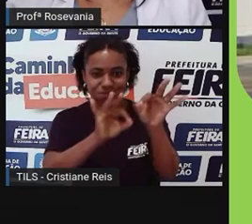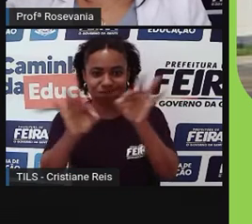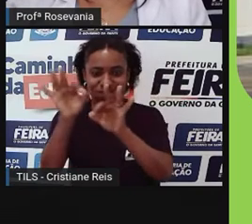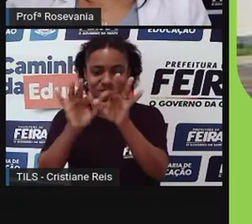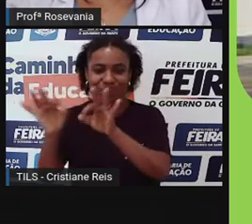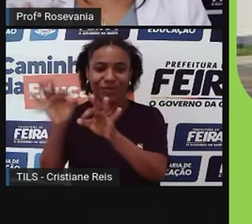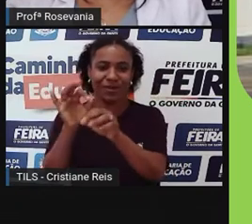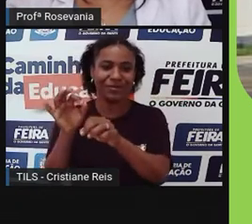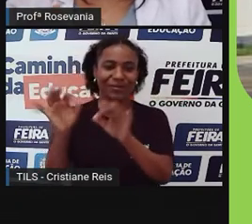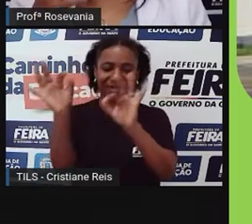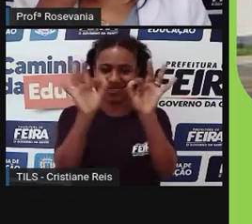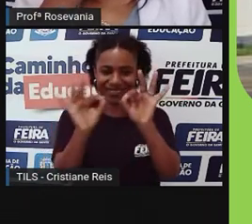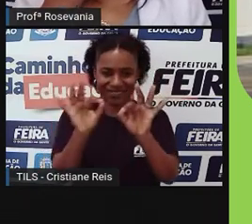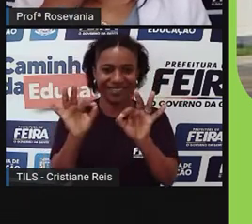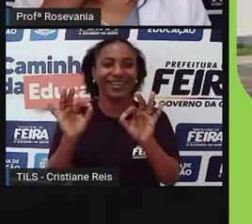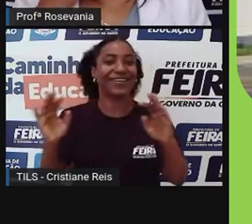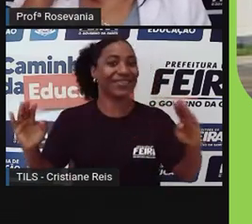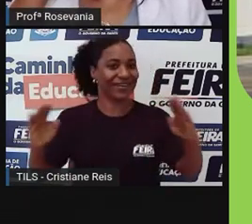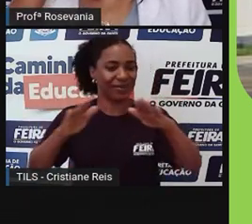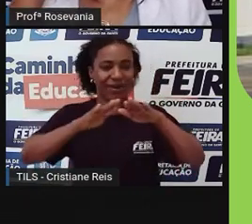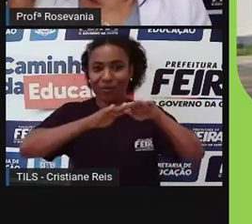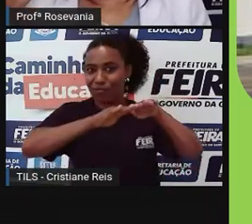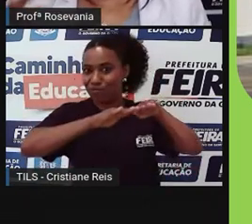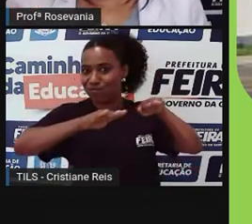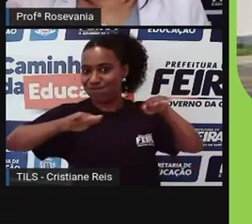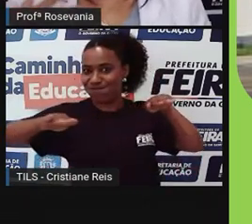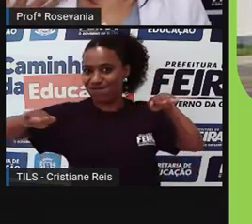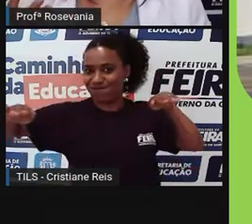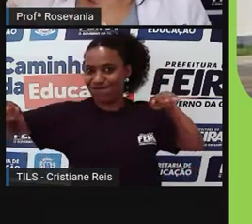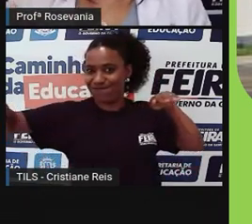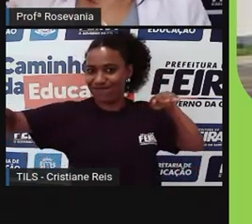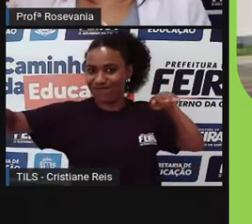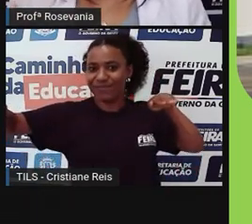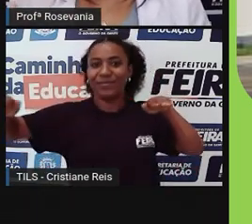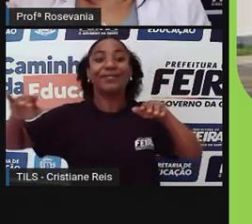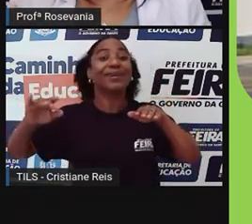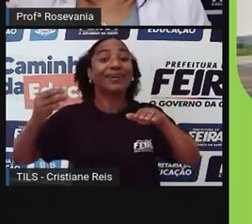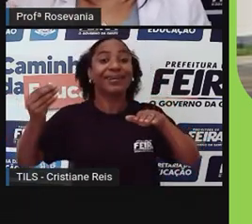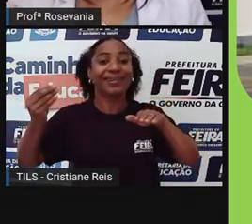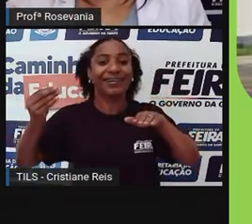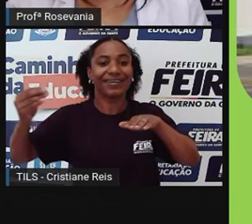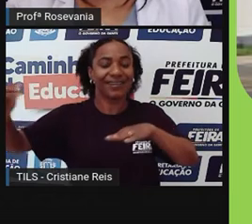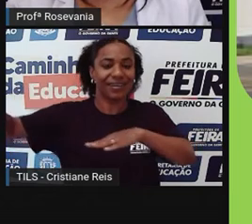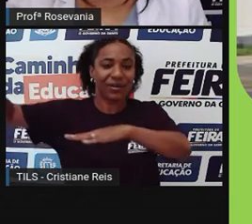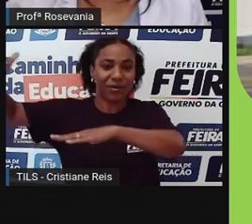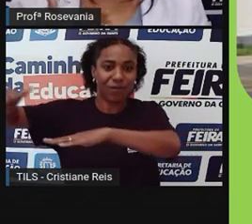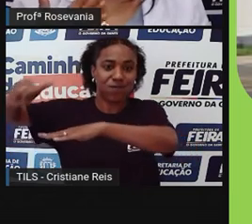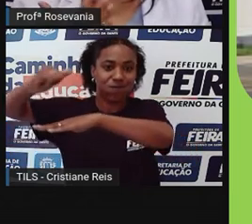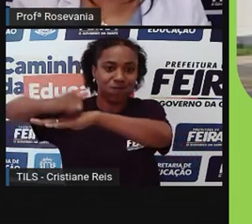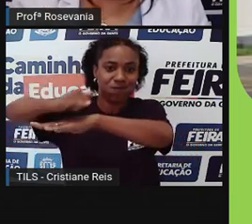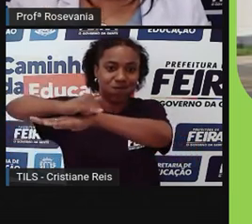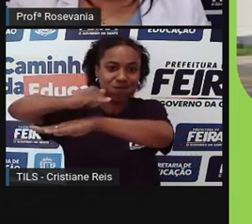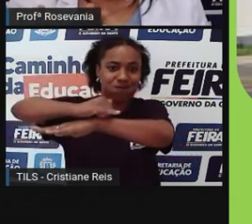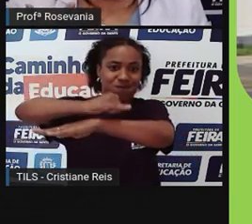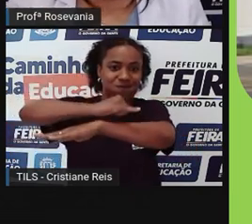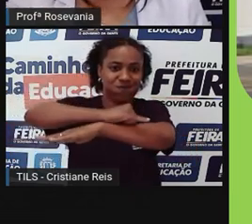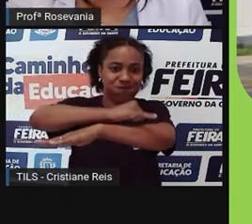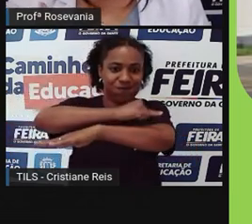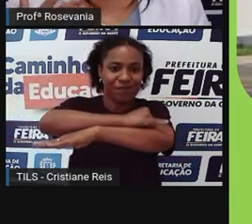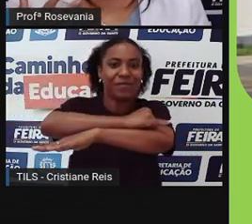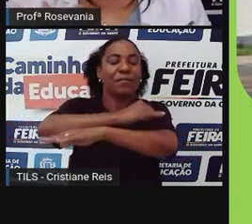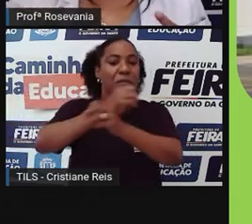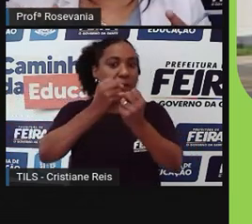ele vai ter sua pista, né, ampliada, né, para que ele possa confortar aviões